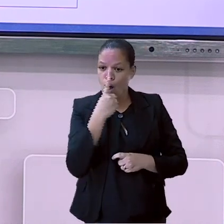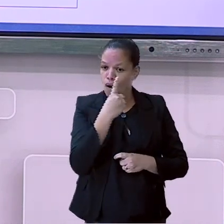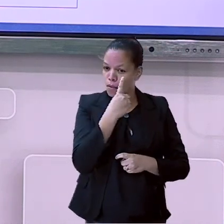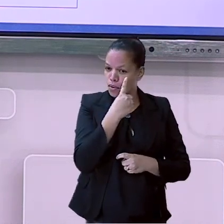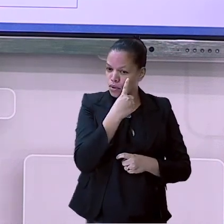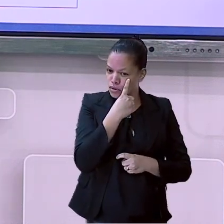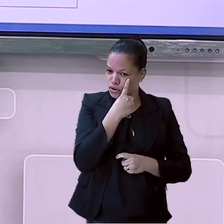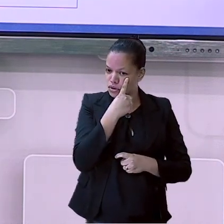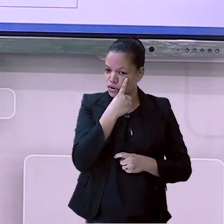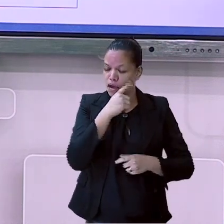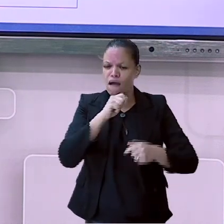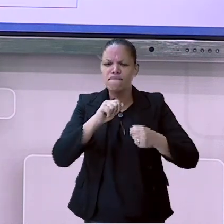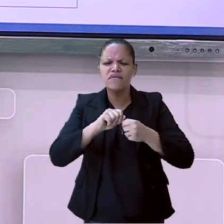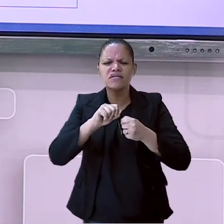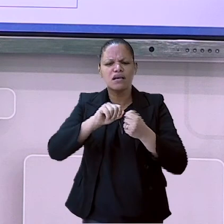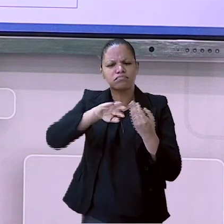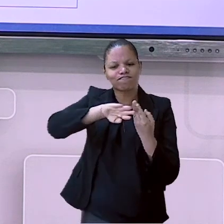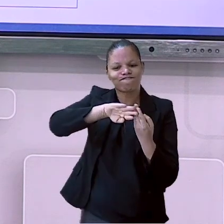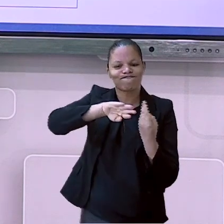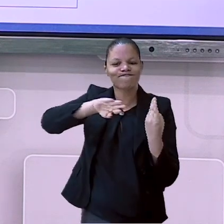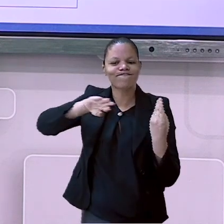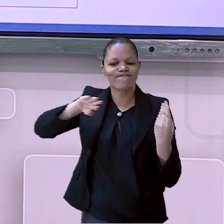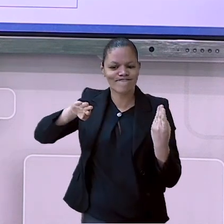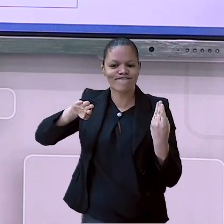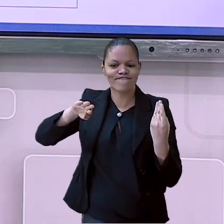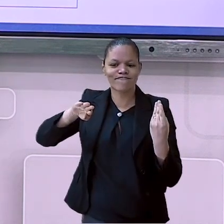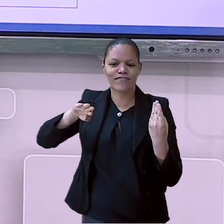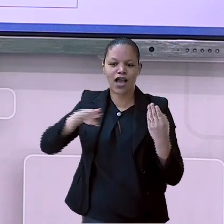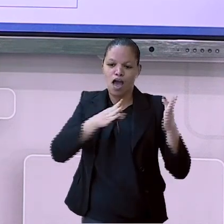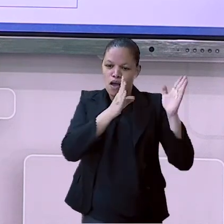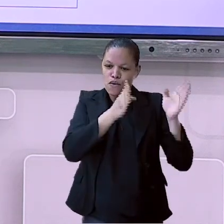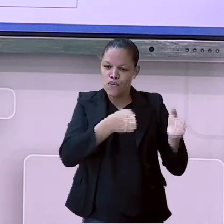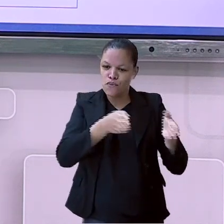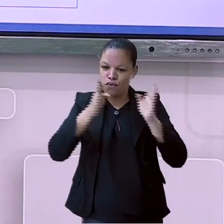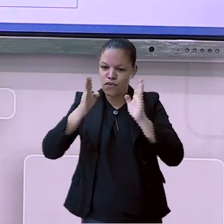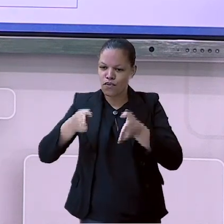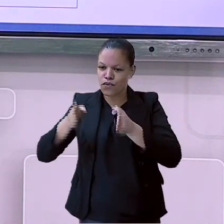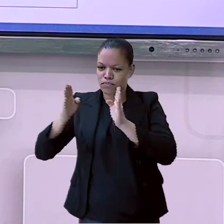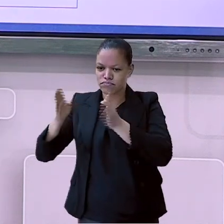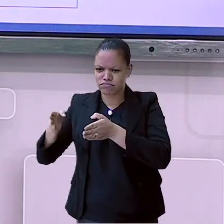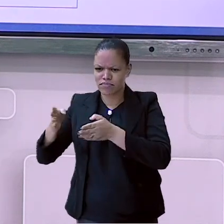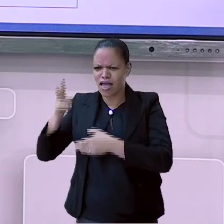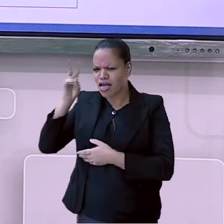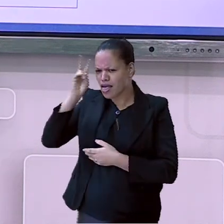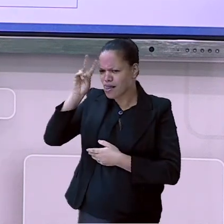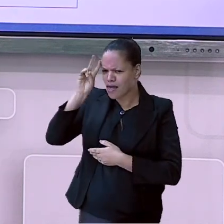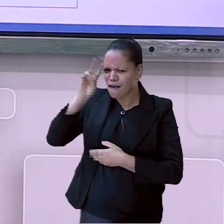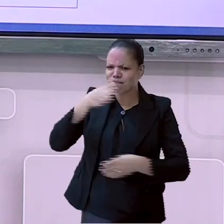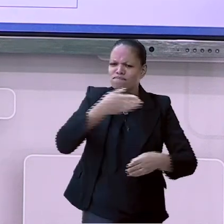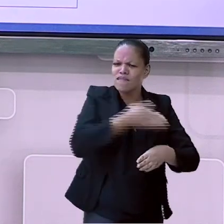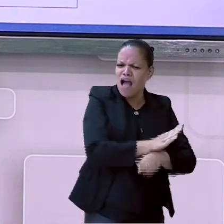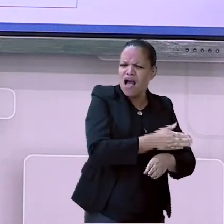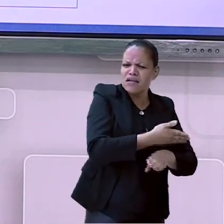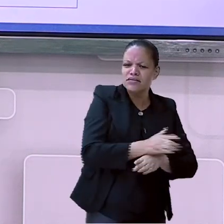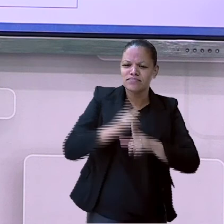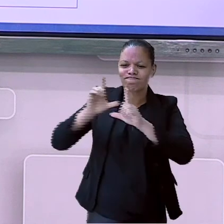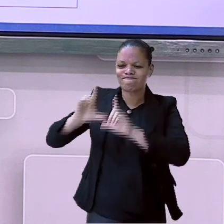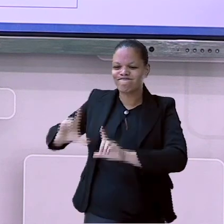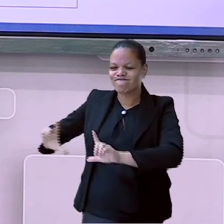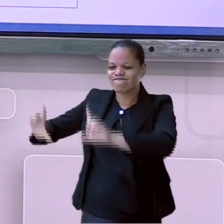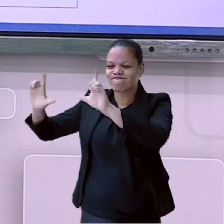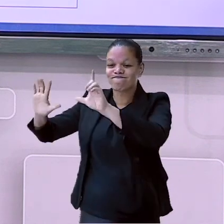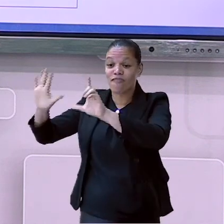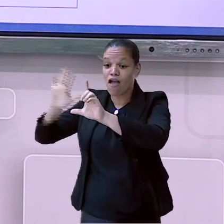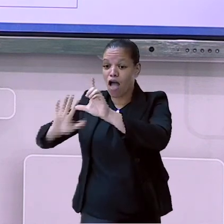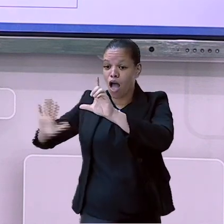a questão da letra C. Então, acessem as atividades na plataforma SMEDGV, apontando a câmera do seu